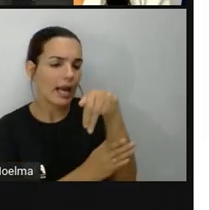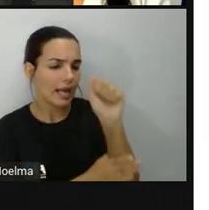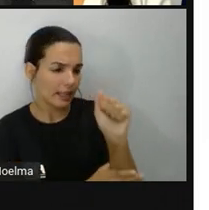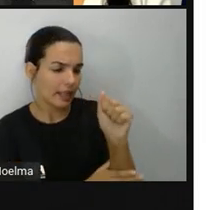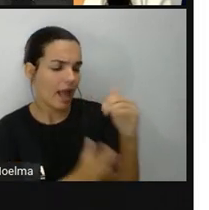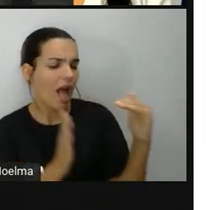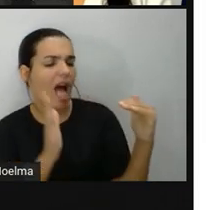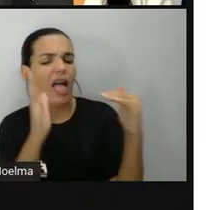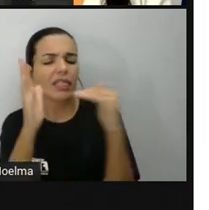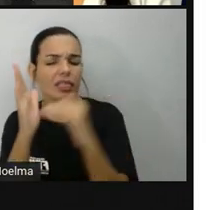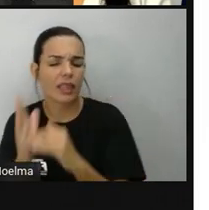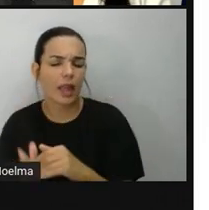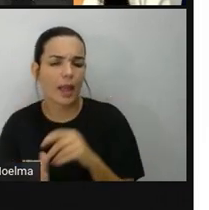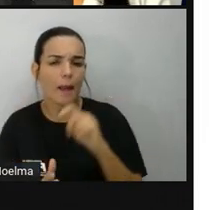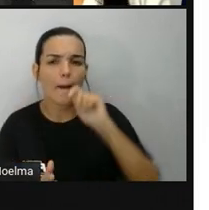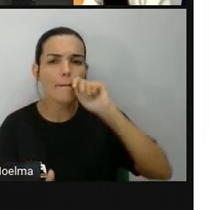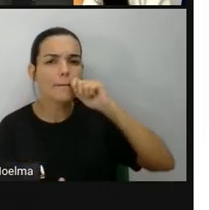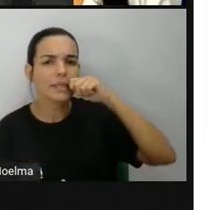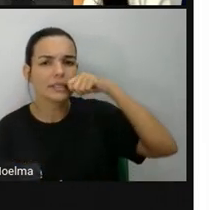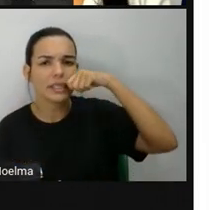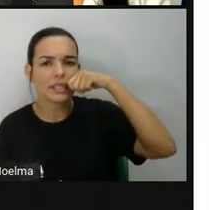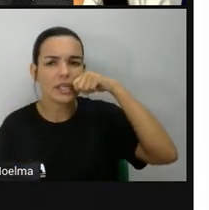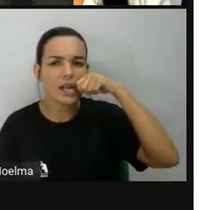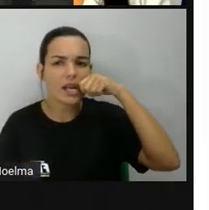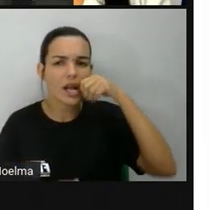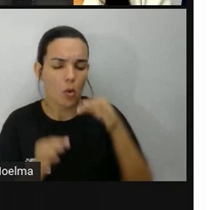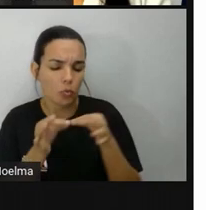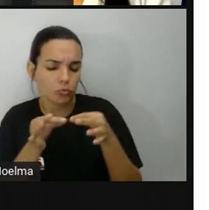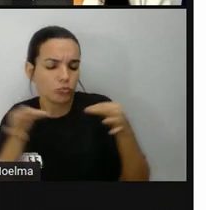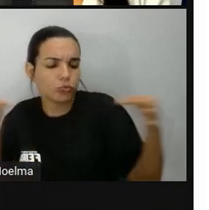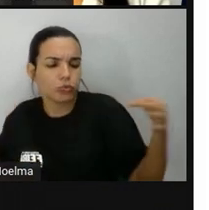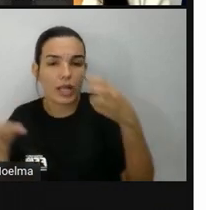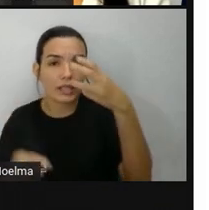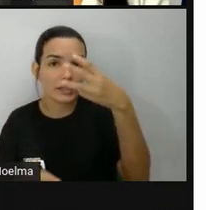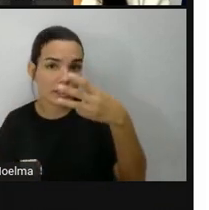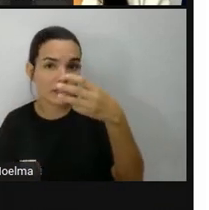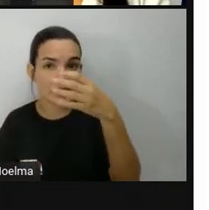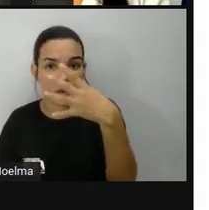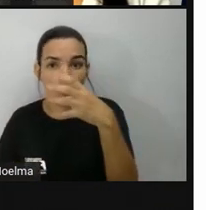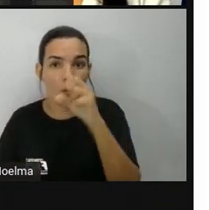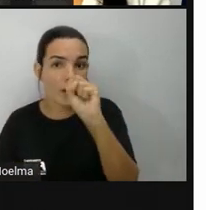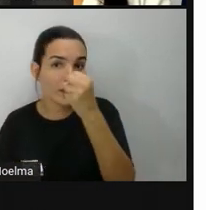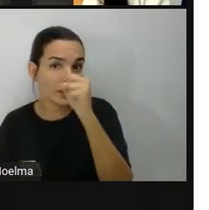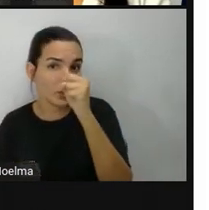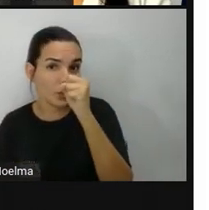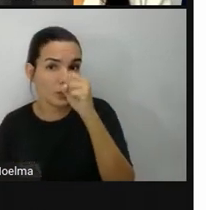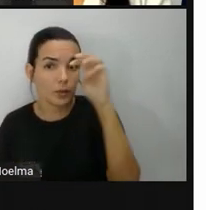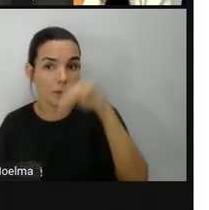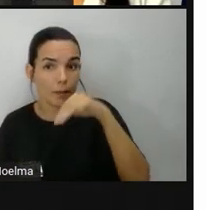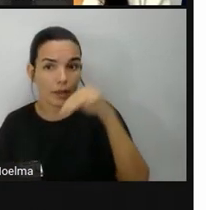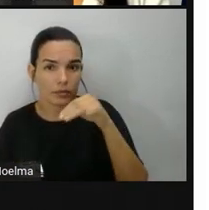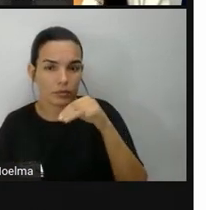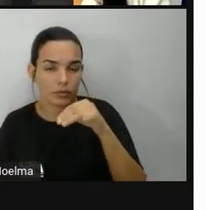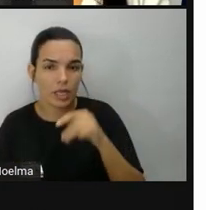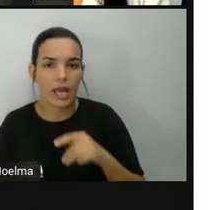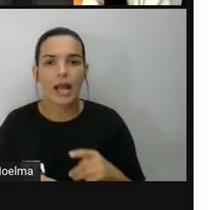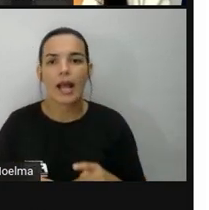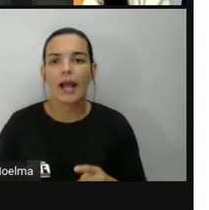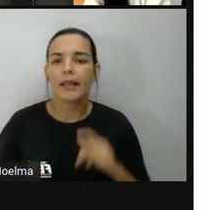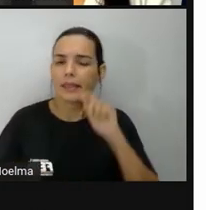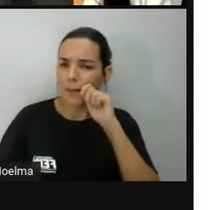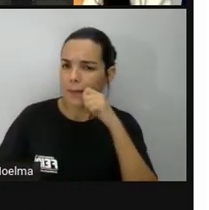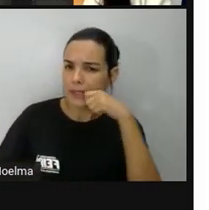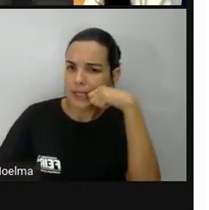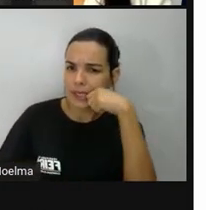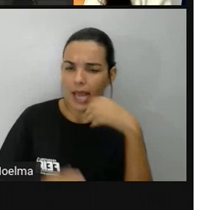são 348 metros de distâncias. Da padaria até a casa de Clara é de 365